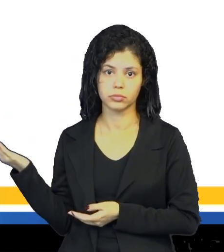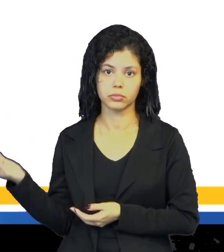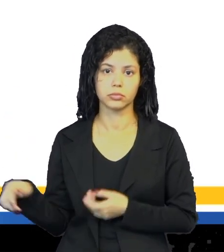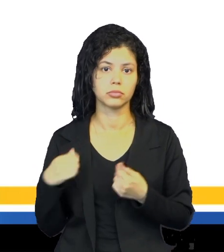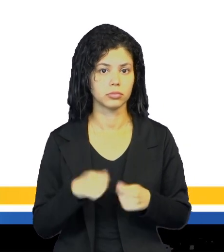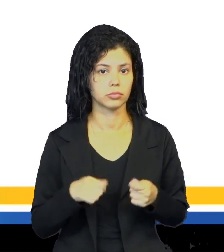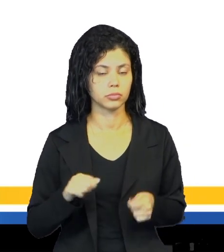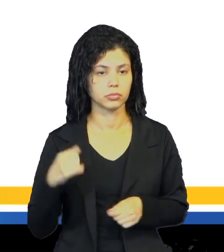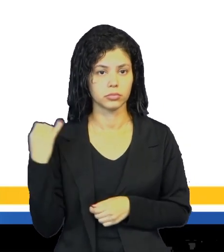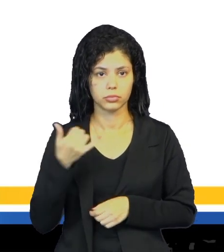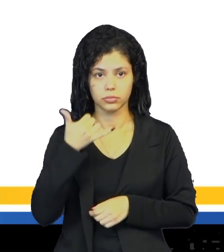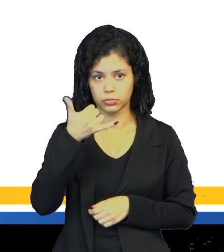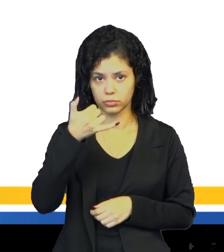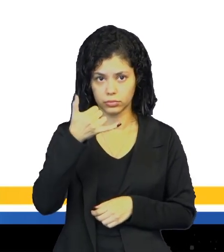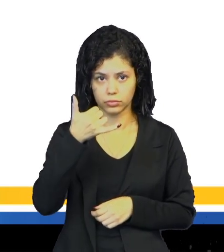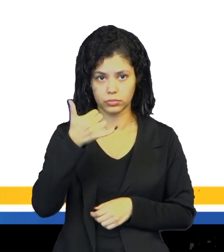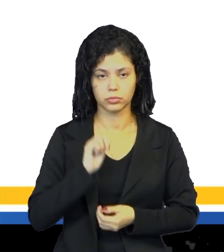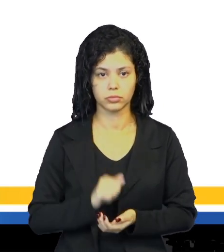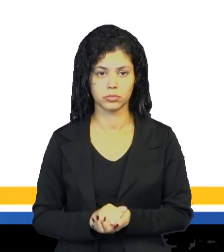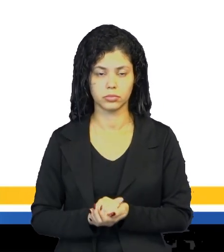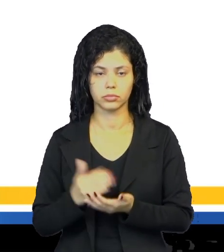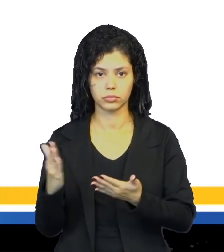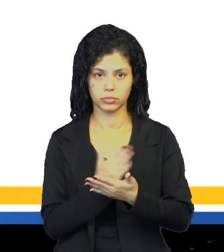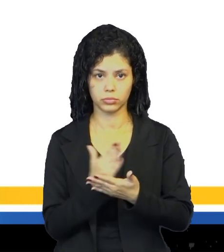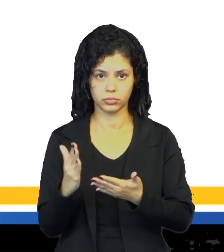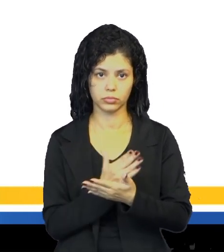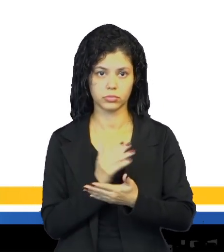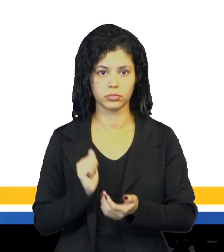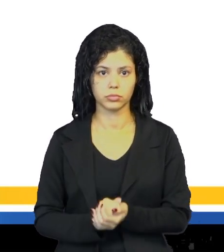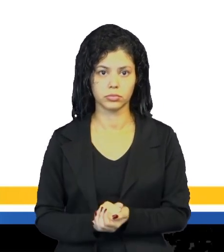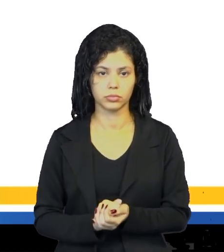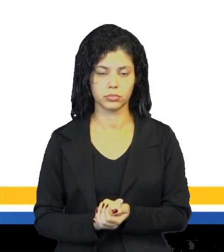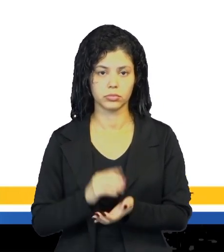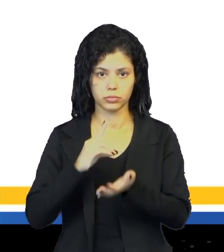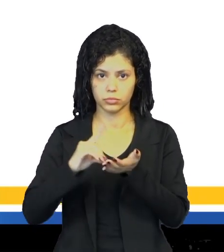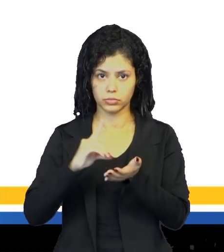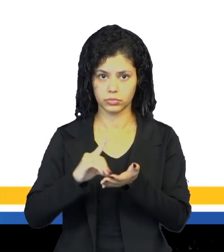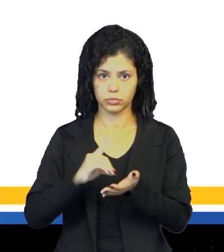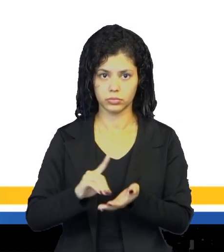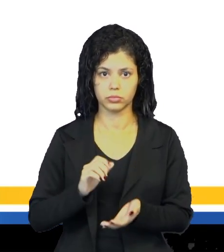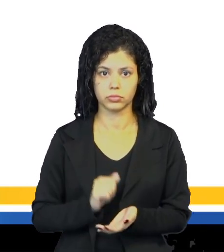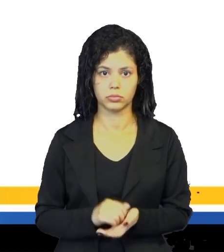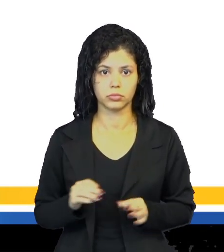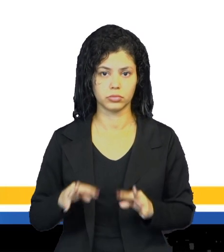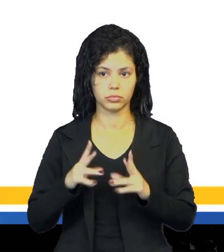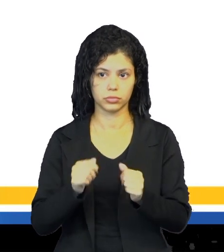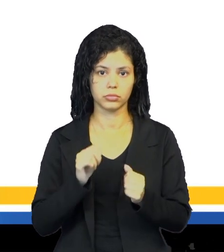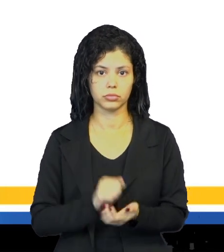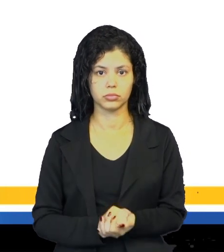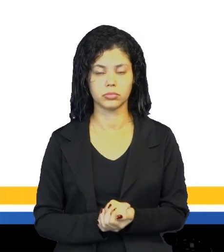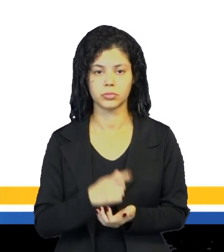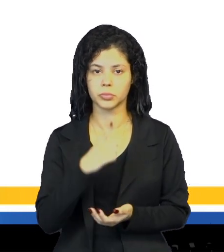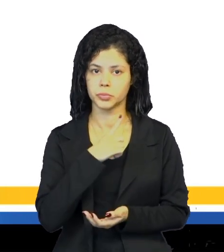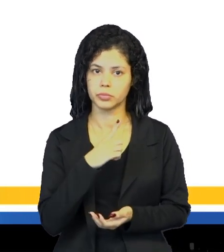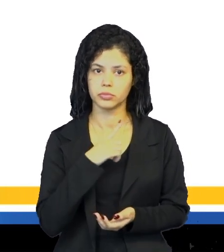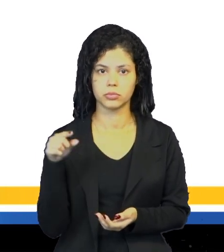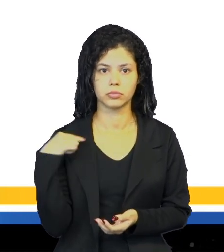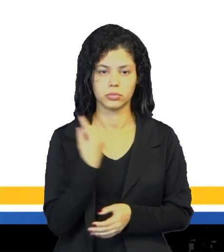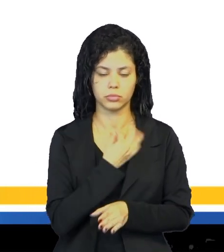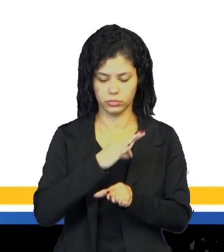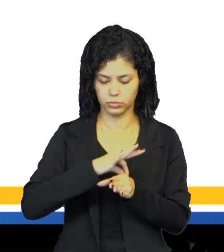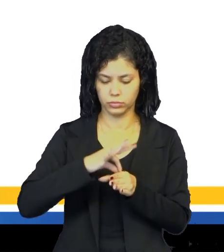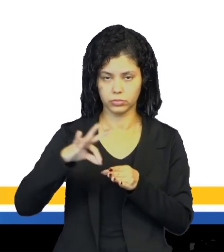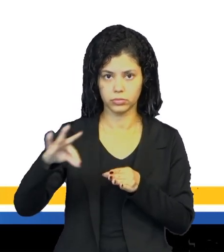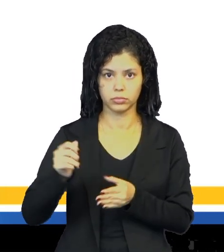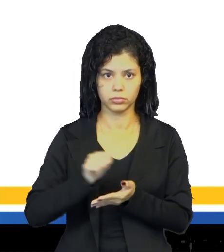Os principais ali, a caneta, que é bolígrafo. O quaderno, o caderno. O dicionário, que é o dicionário. O estúdio, é o nosso estojo.